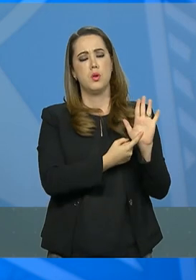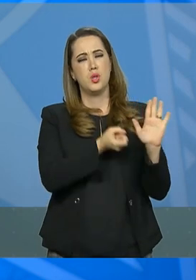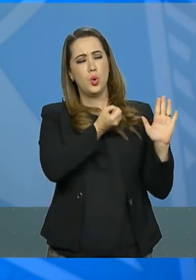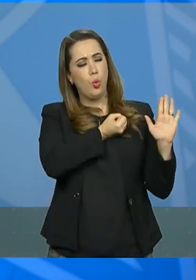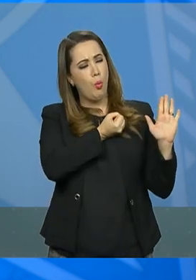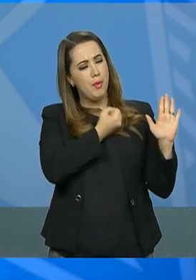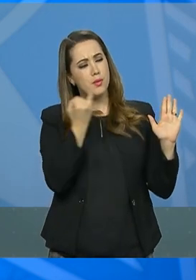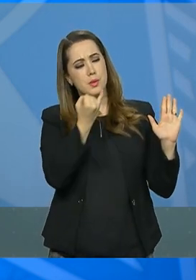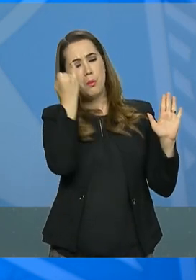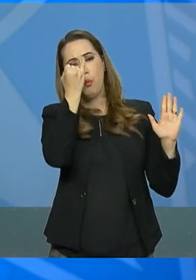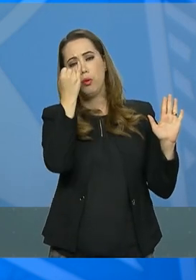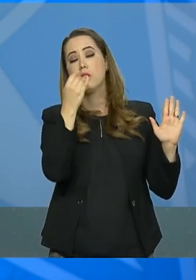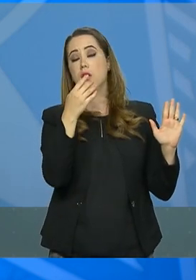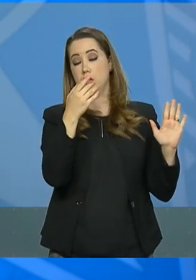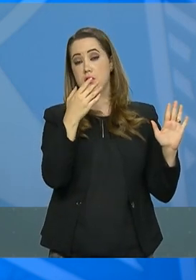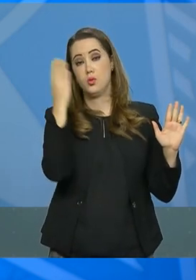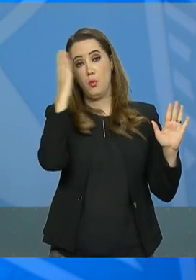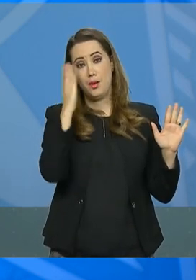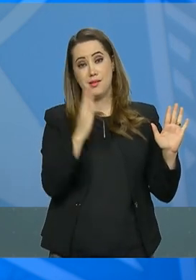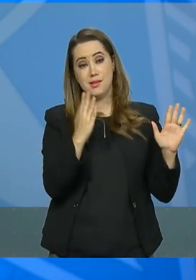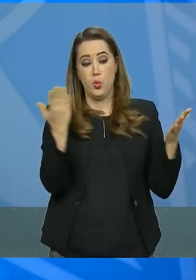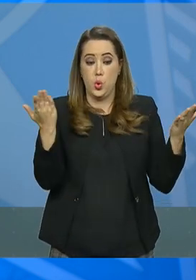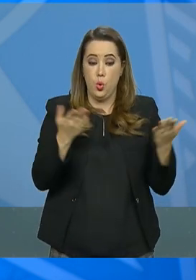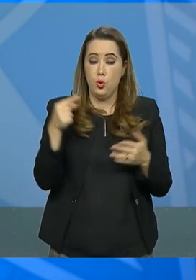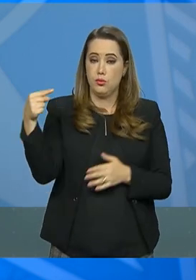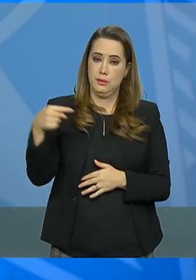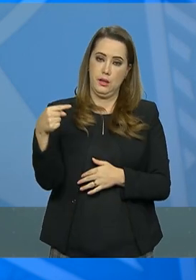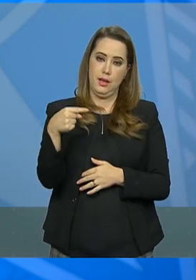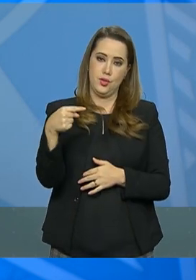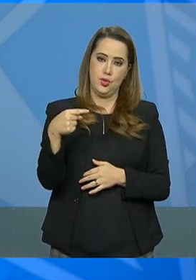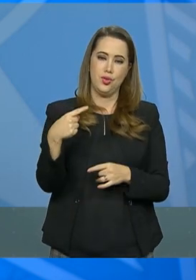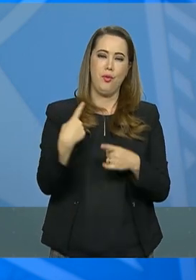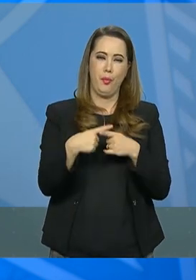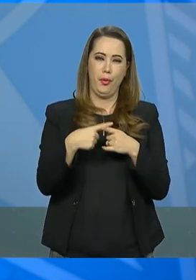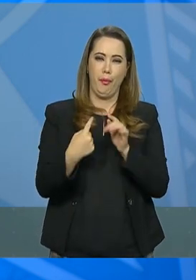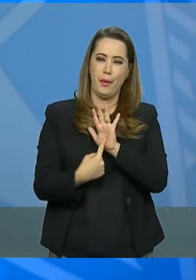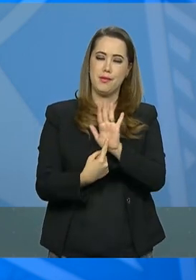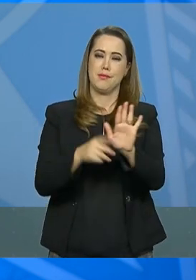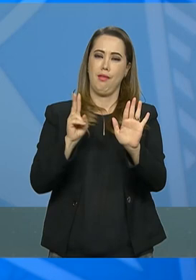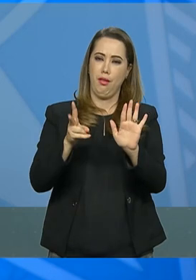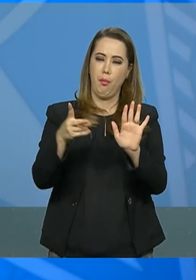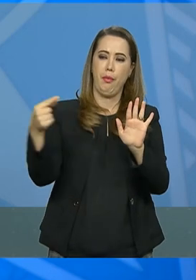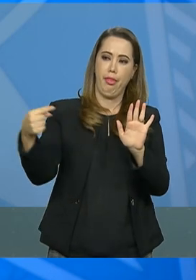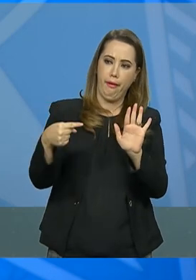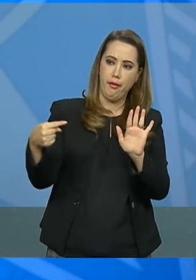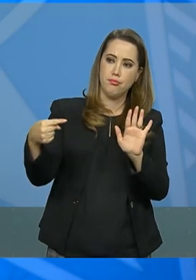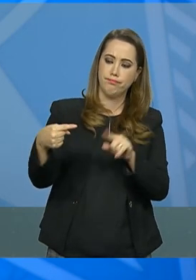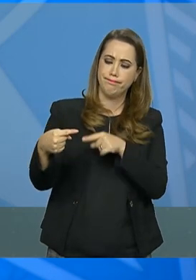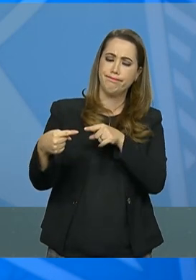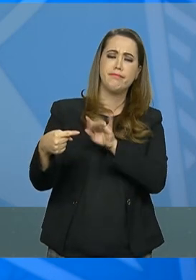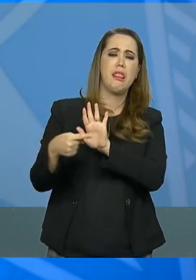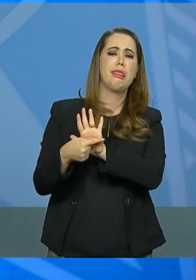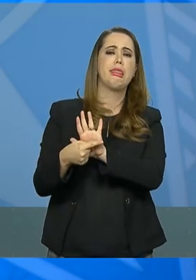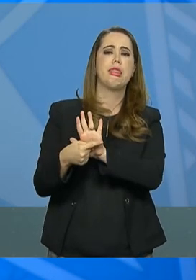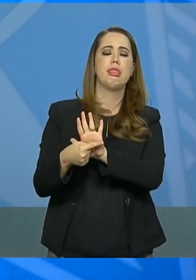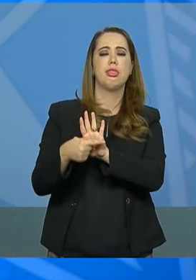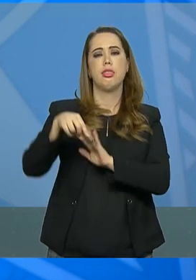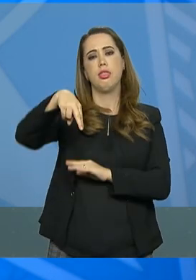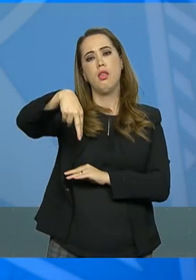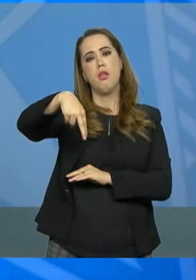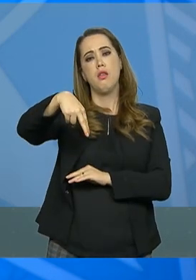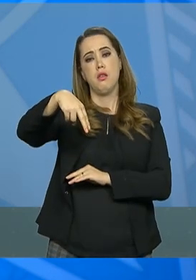negativos que o Brasil vem apresentando nos últimos anos, mesmo com a quantidade